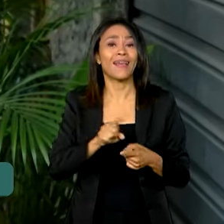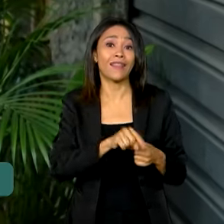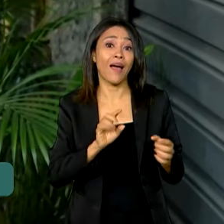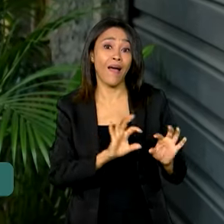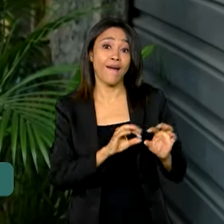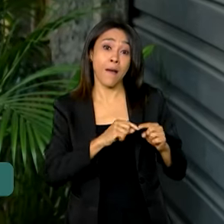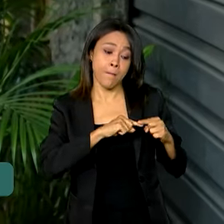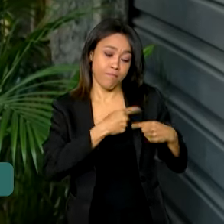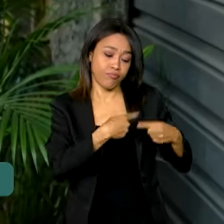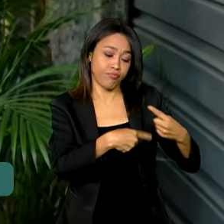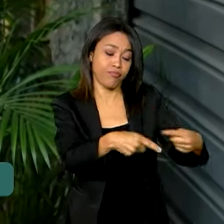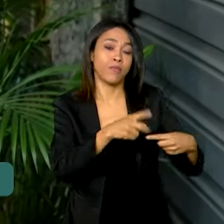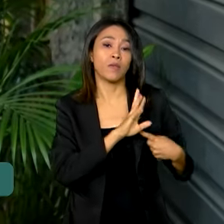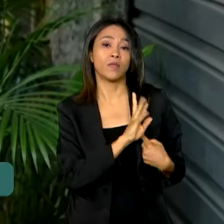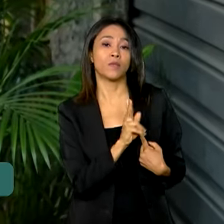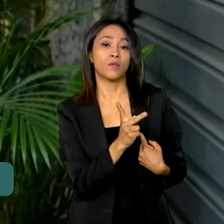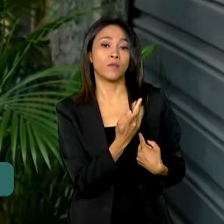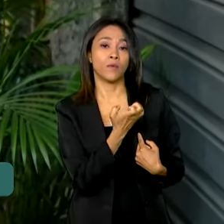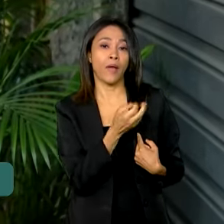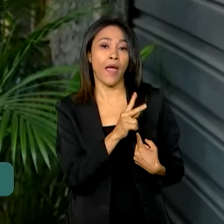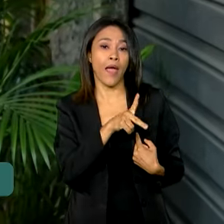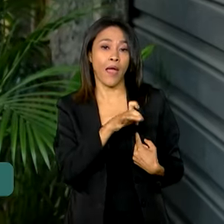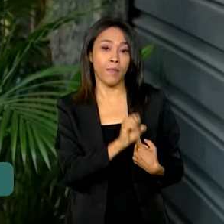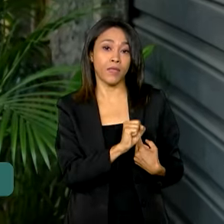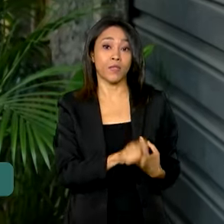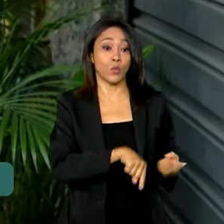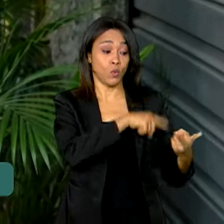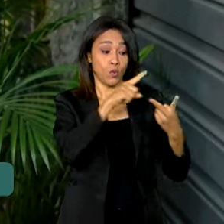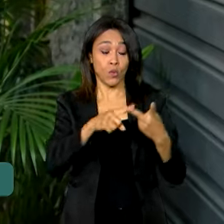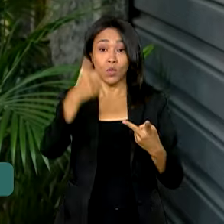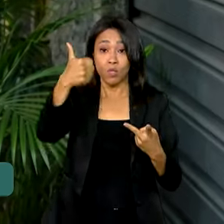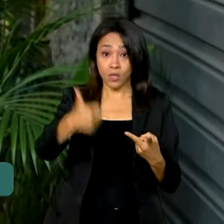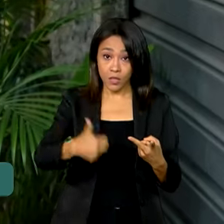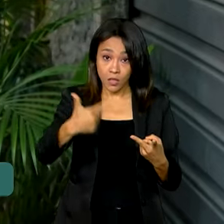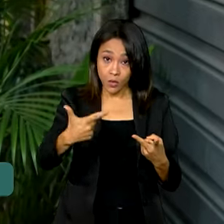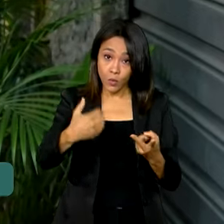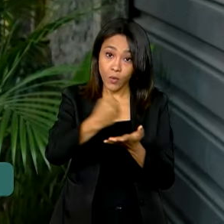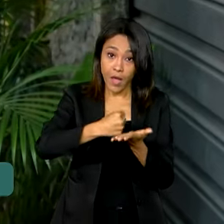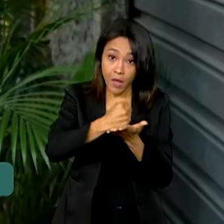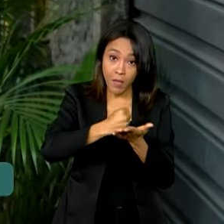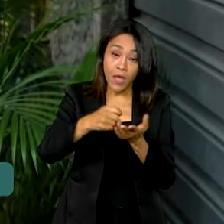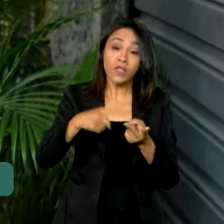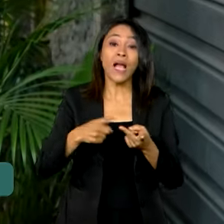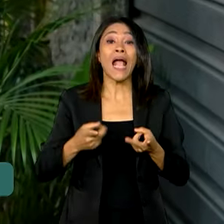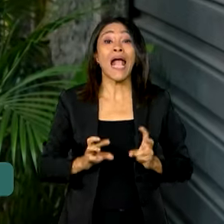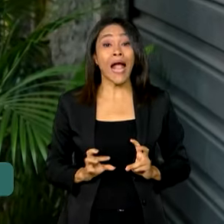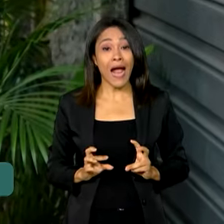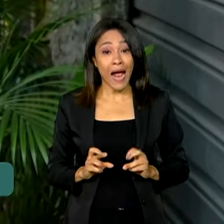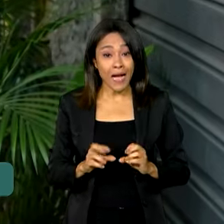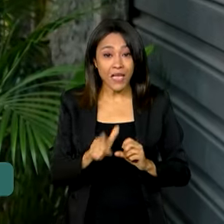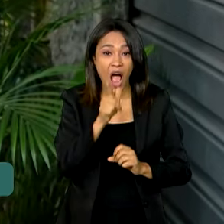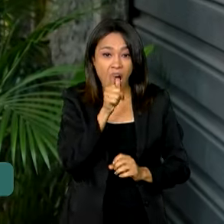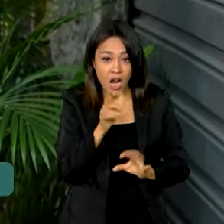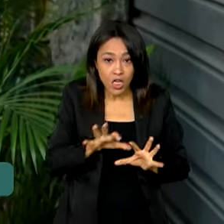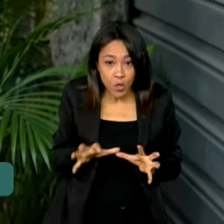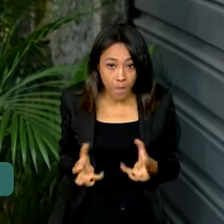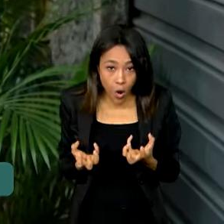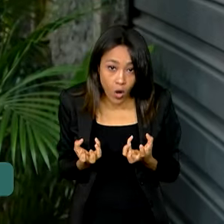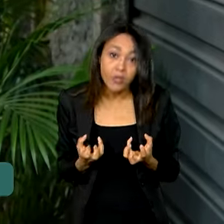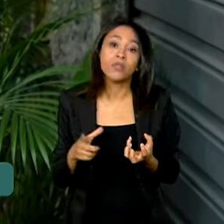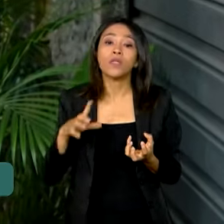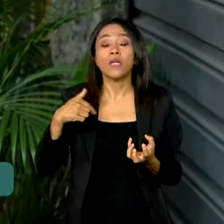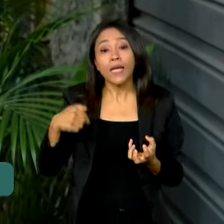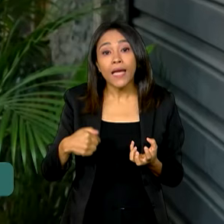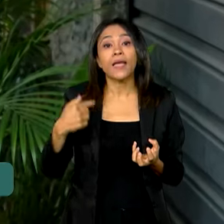segundo medicamento é para tratar homens que têm câncer de próstata em estágio avançado de alto risco. O